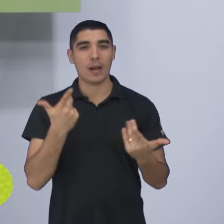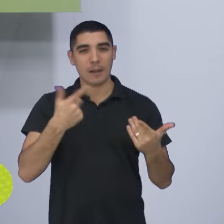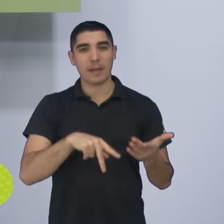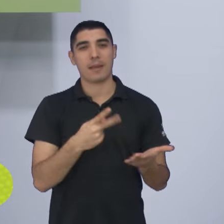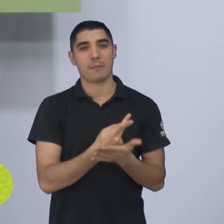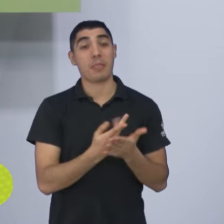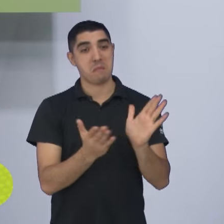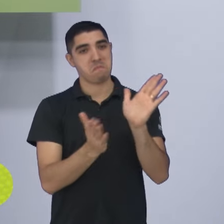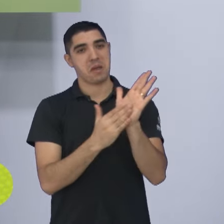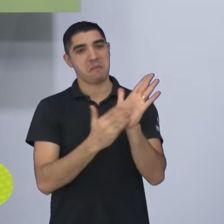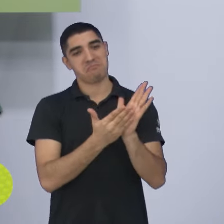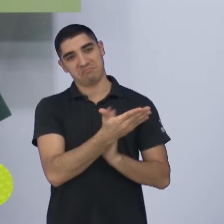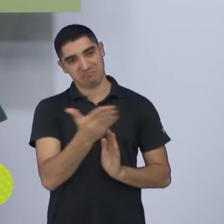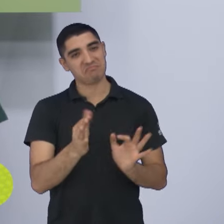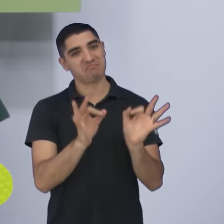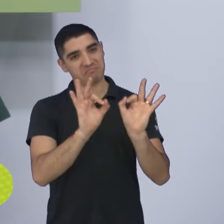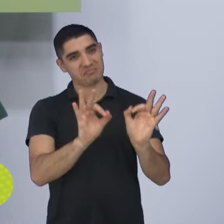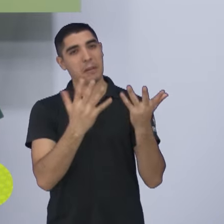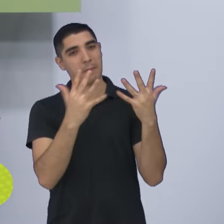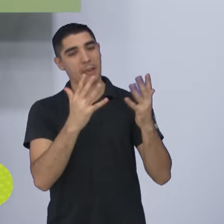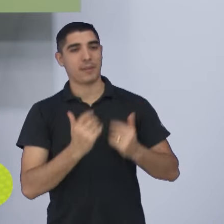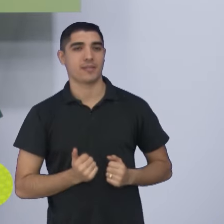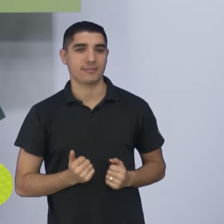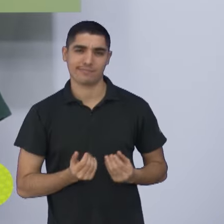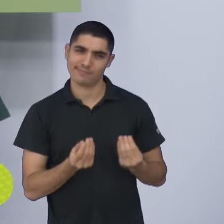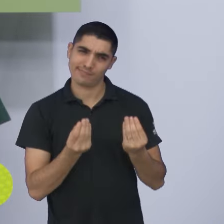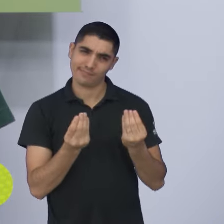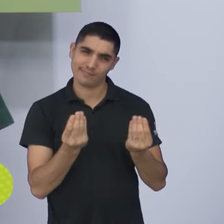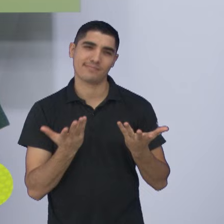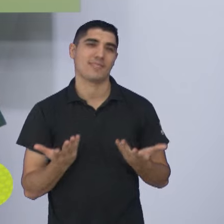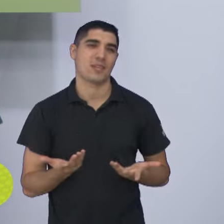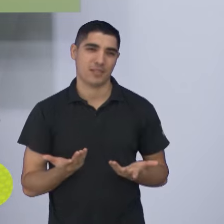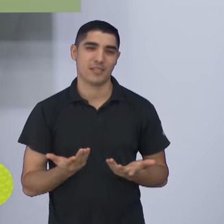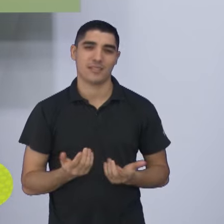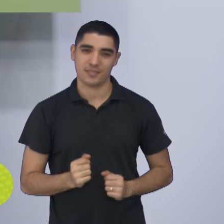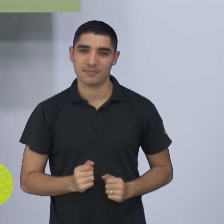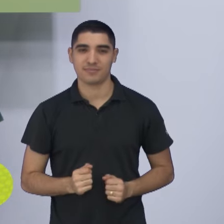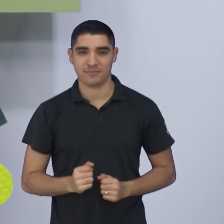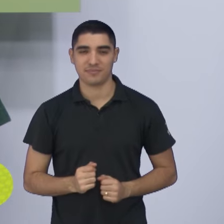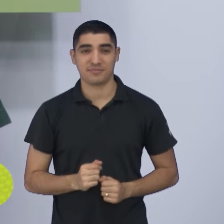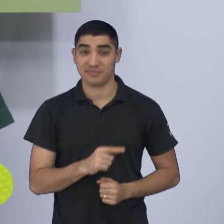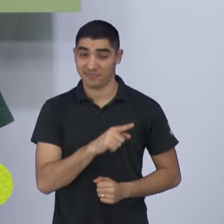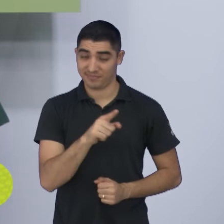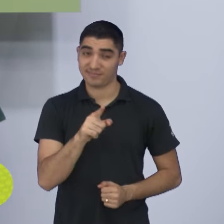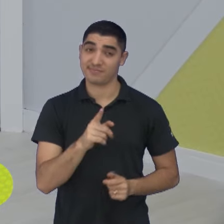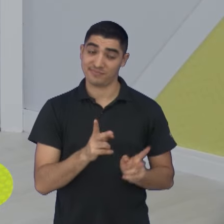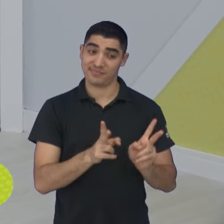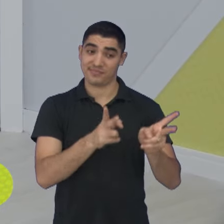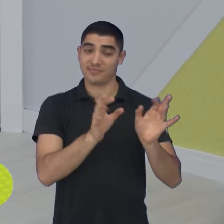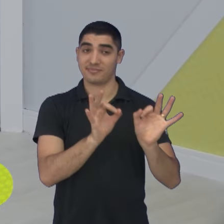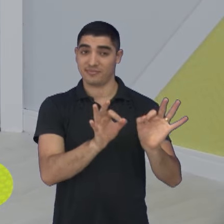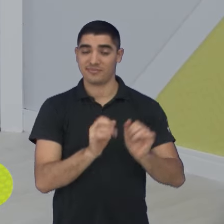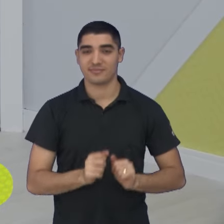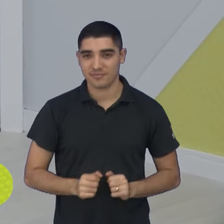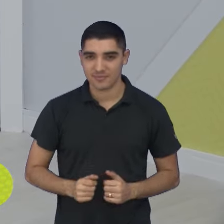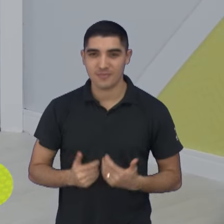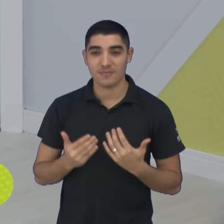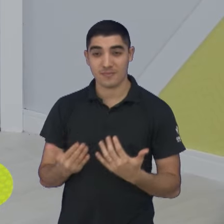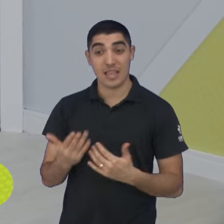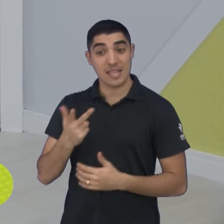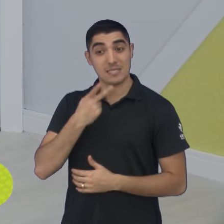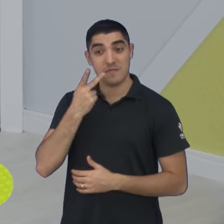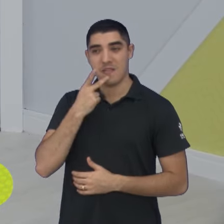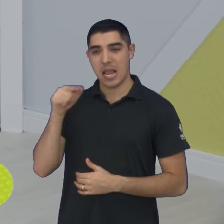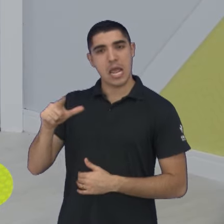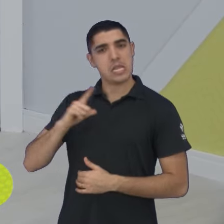pra quem... Ó, palmas pra quem fez o regulamento aí, ó. Parabéns, nota 10, viu? Pois é. Continue assim. A gente elogia a Liga, que a Liga é